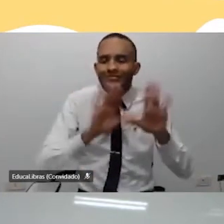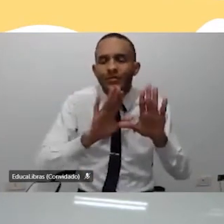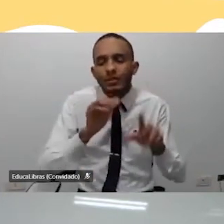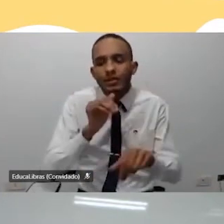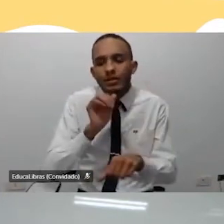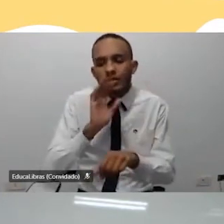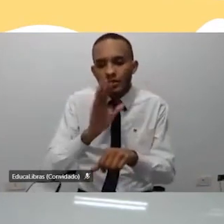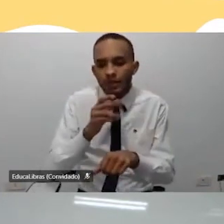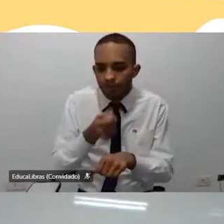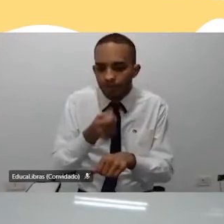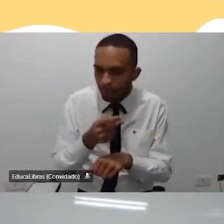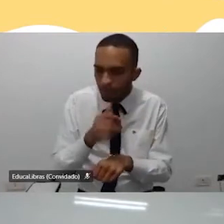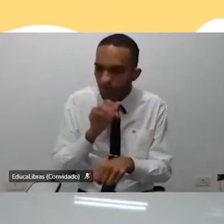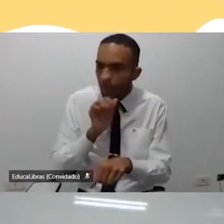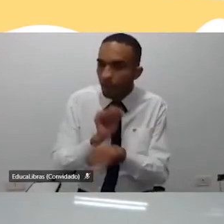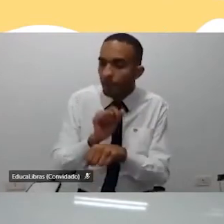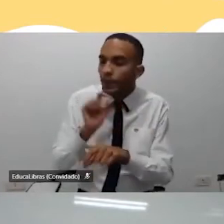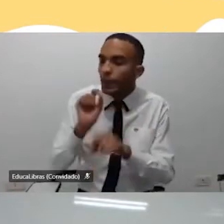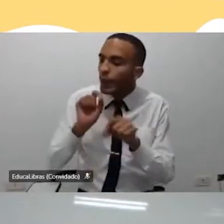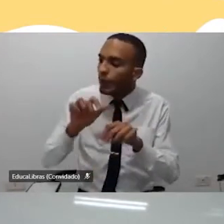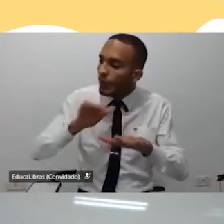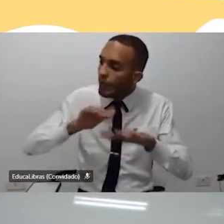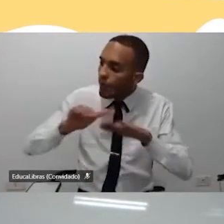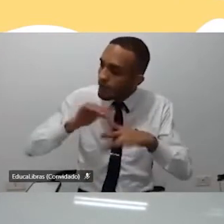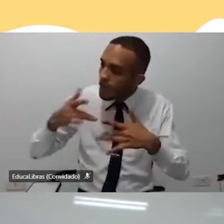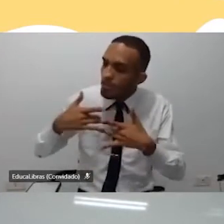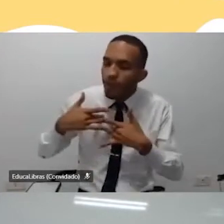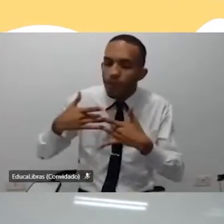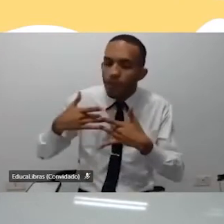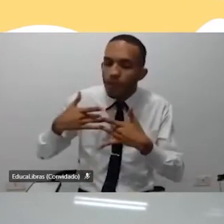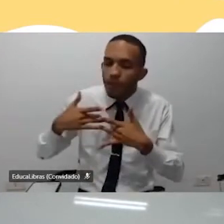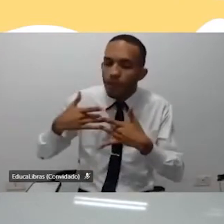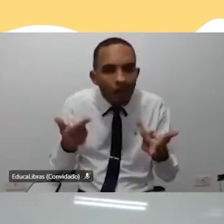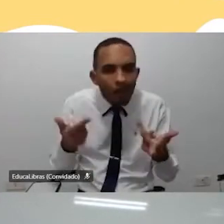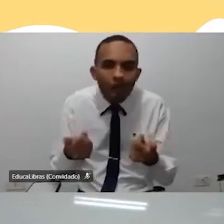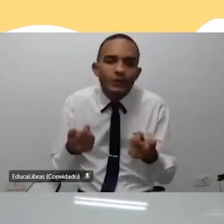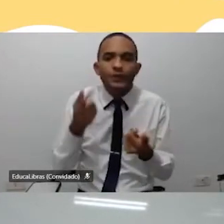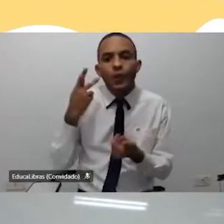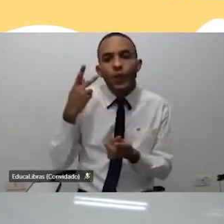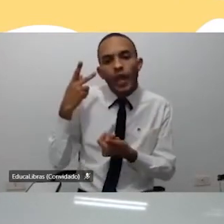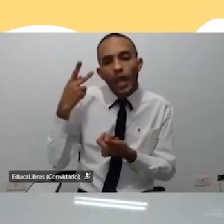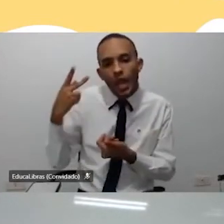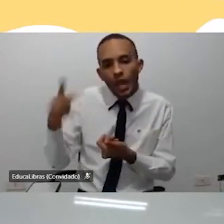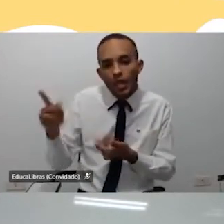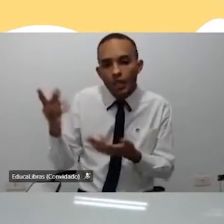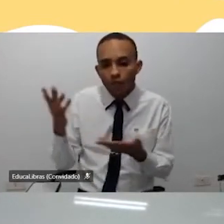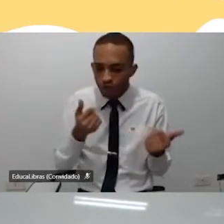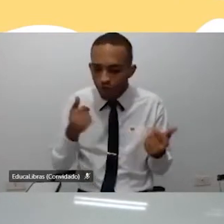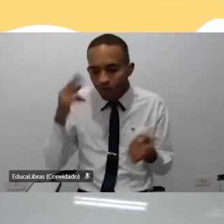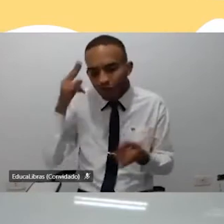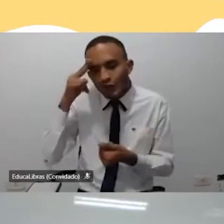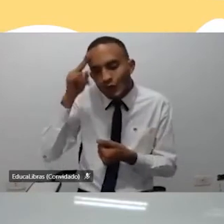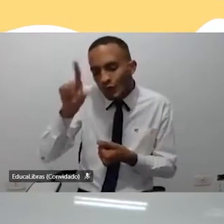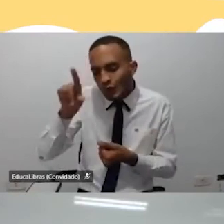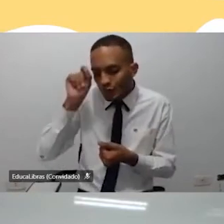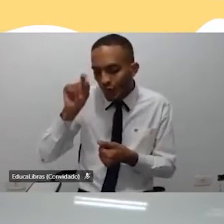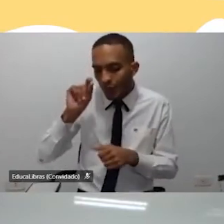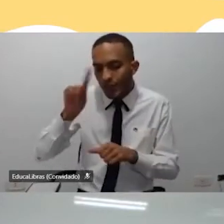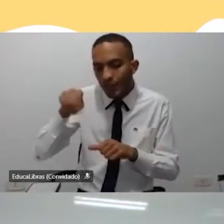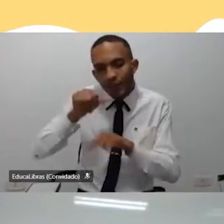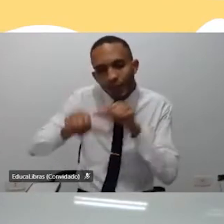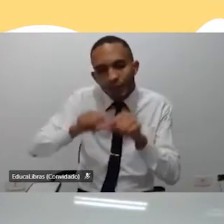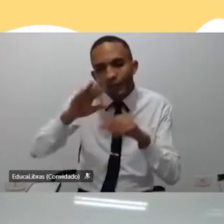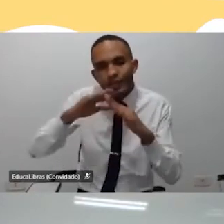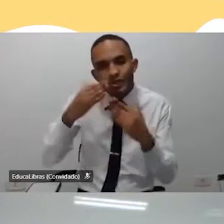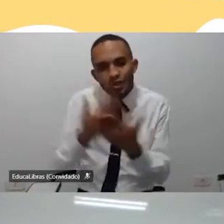gente tem aqui o Oasis que é um movimento voluntário incrível onde os jovens escolhem um sonho para que ele transforme a